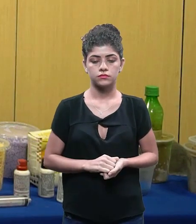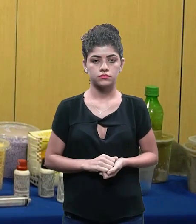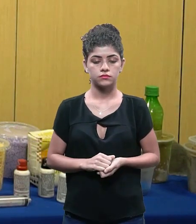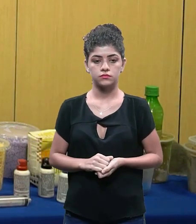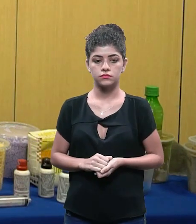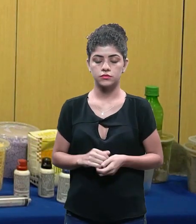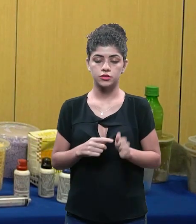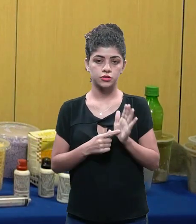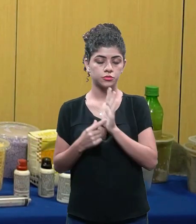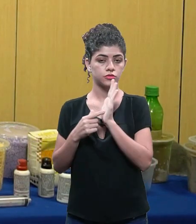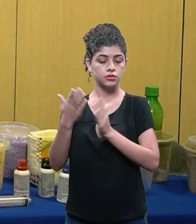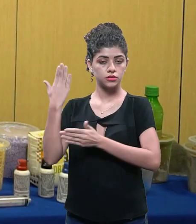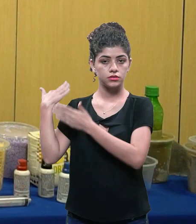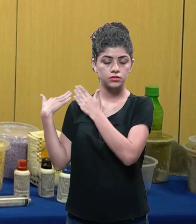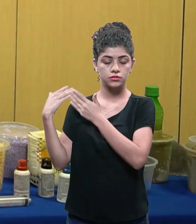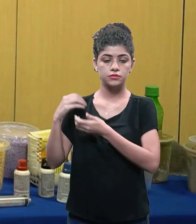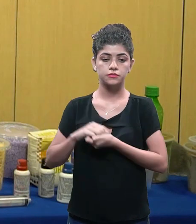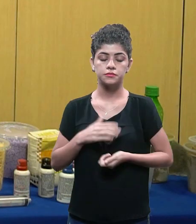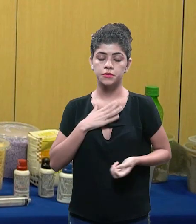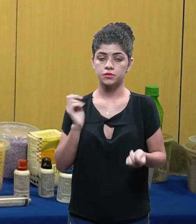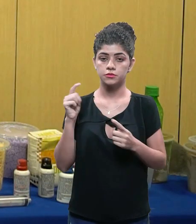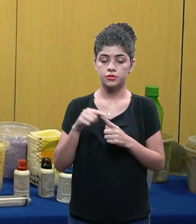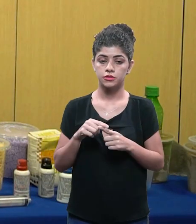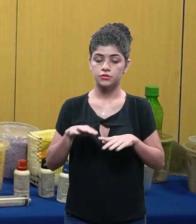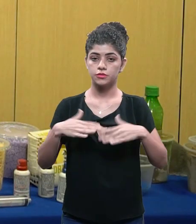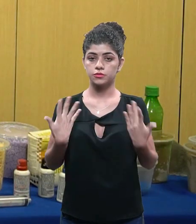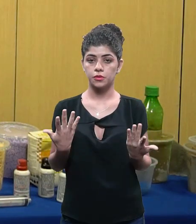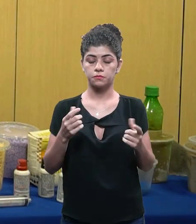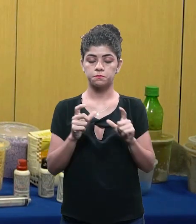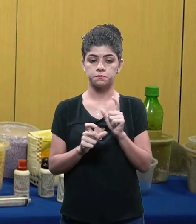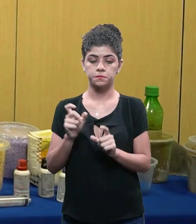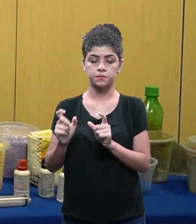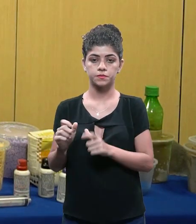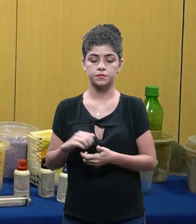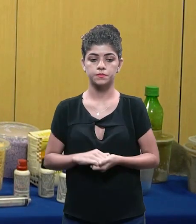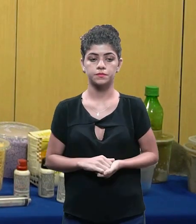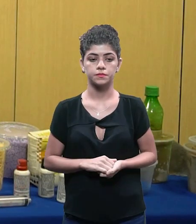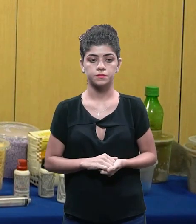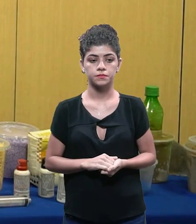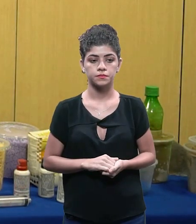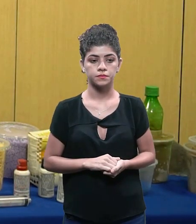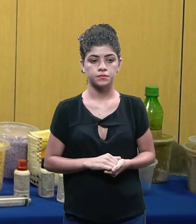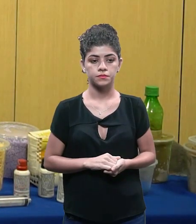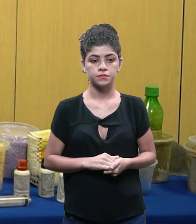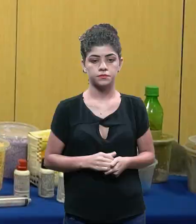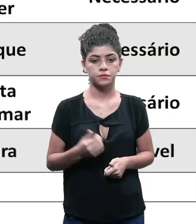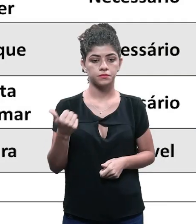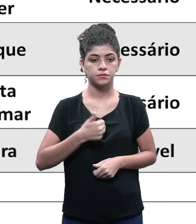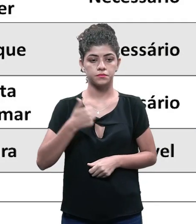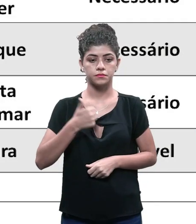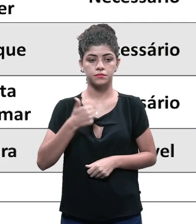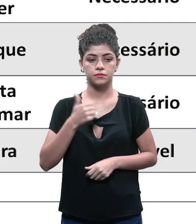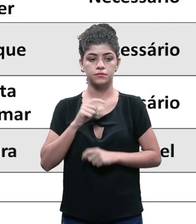mesma métrica que eu mostrei pra vocês anteriormente definir quais são os meus requisitos quais são os meus objetivos e qual é a minha classificação certo?